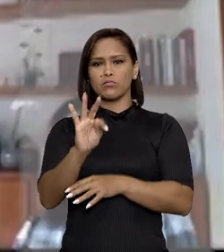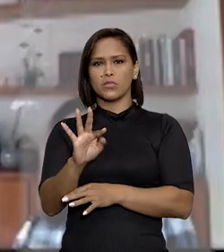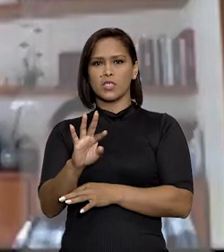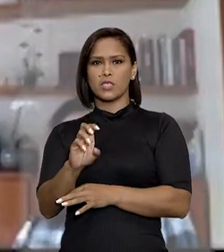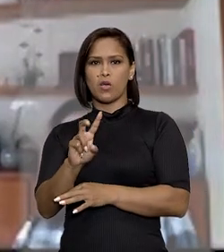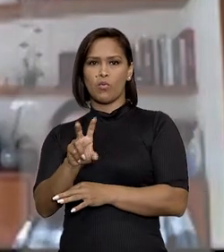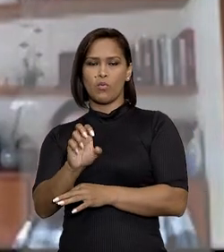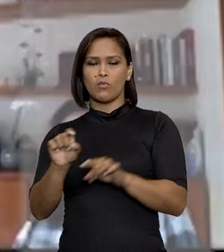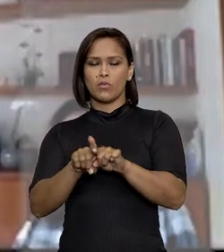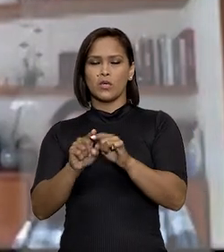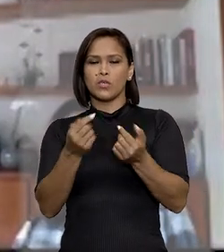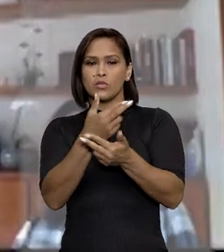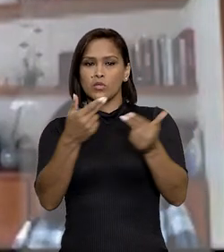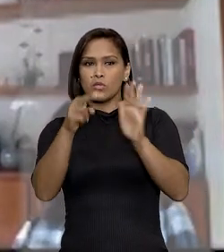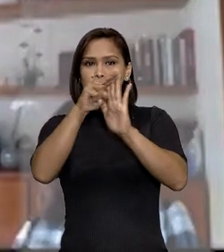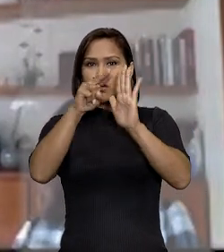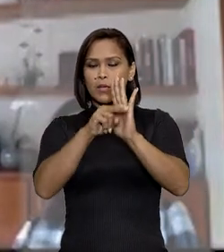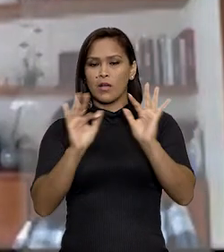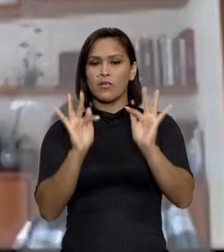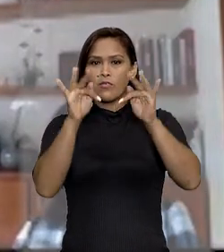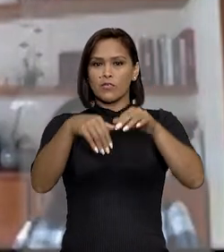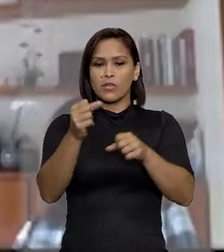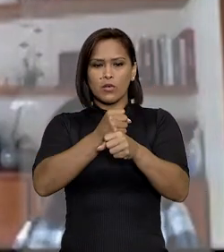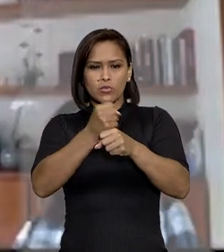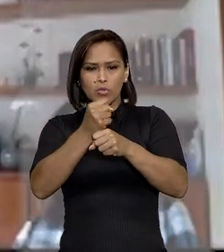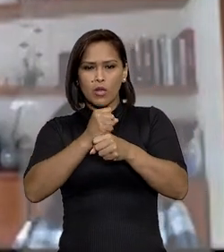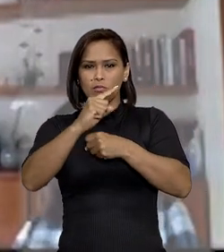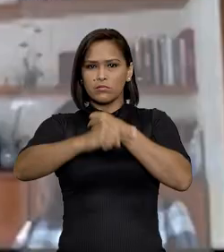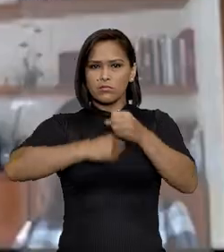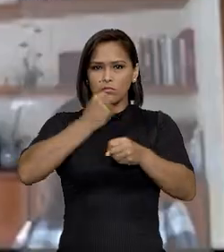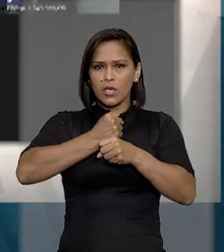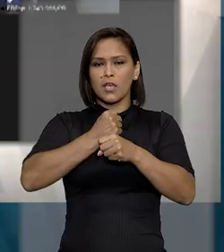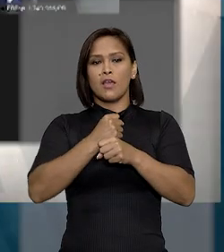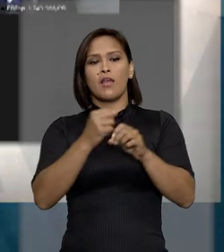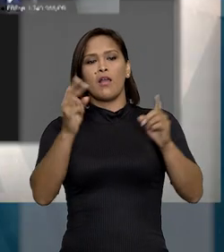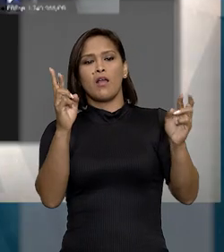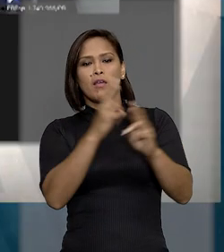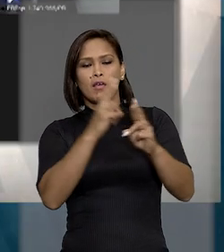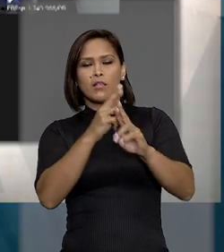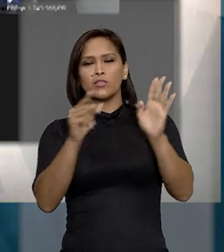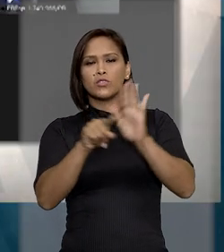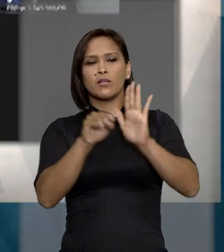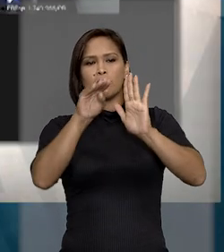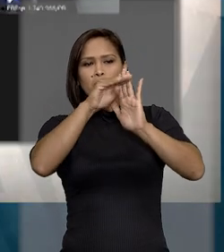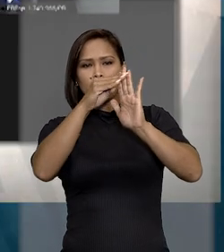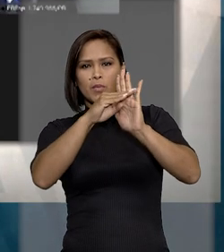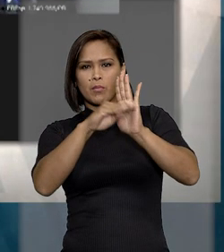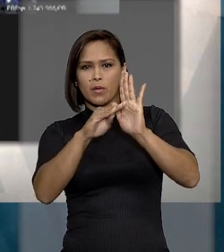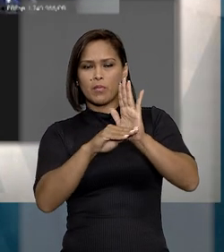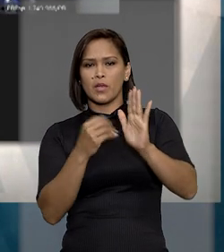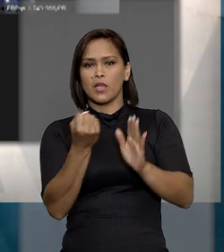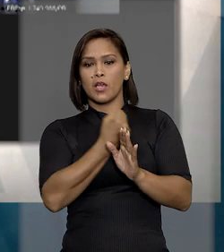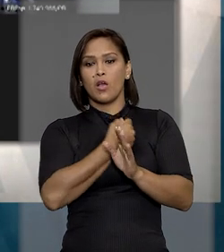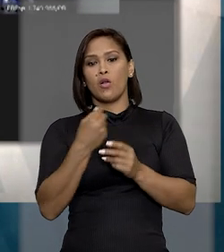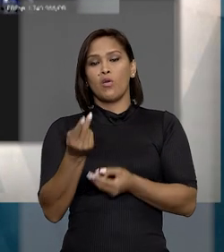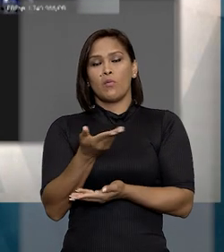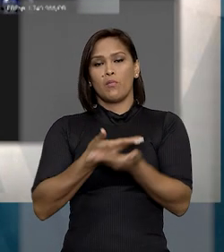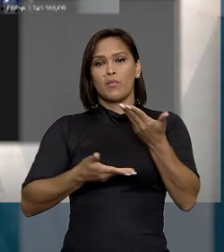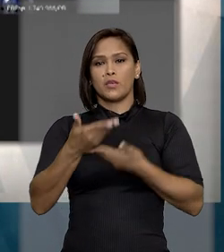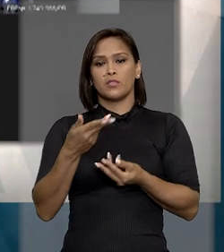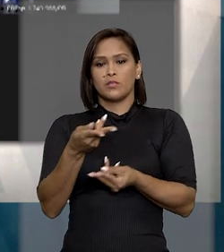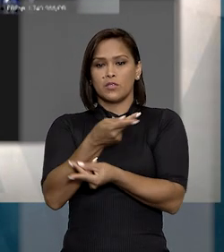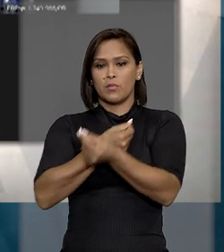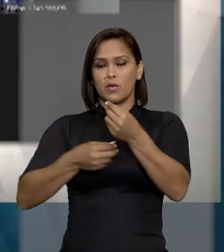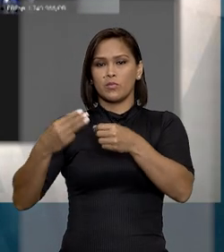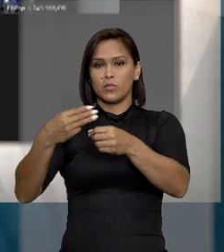de Contas da União edita decisões normativas ao final de cada ano, relativas aos coeficientes a serem aplicados ao